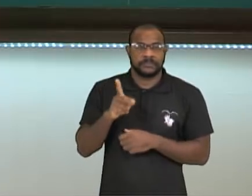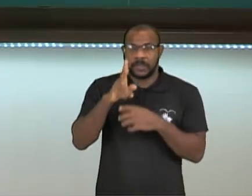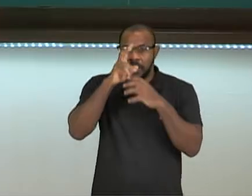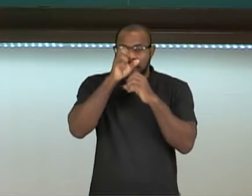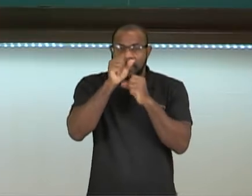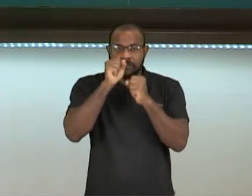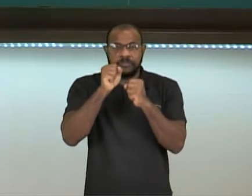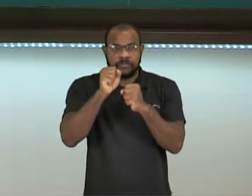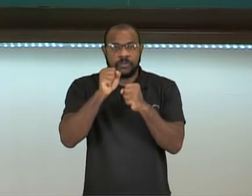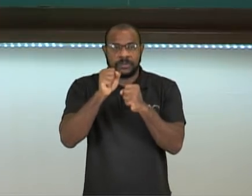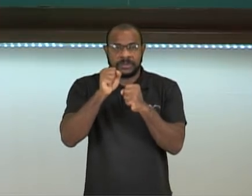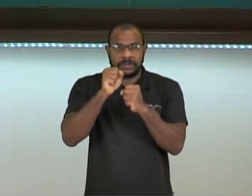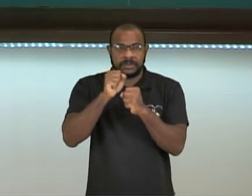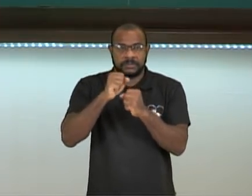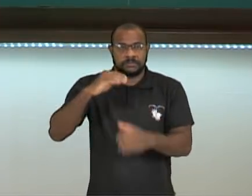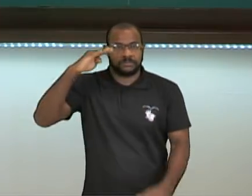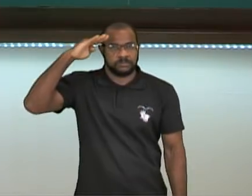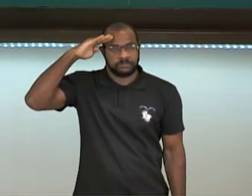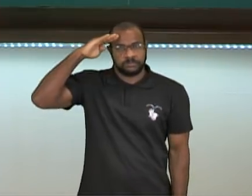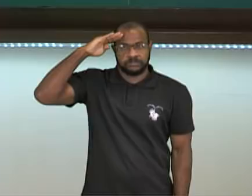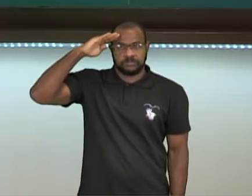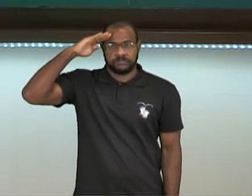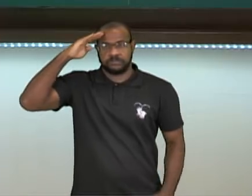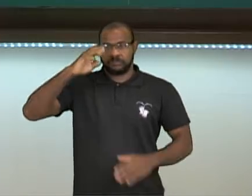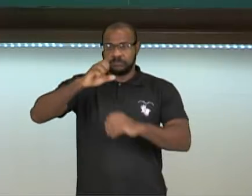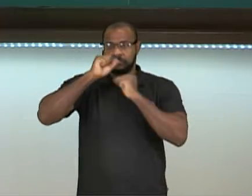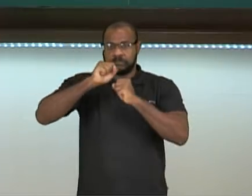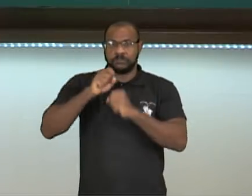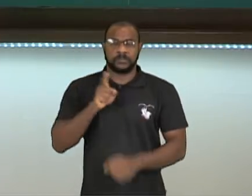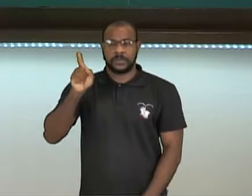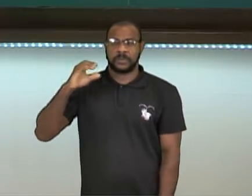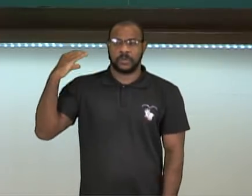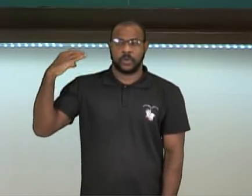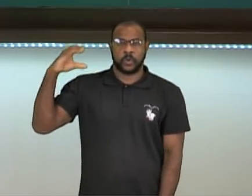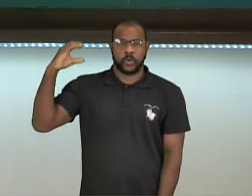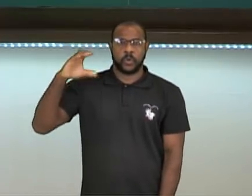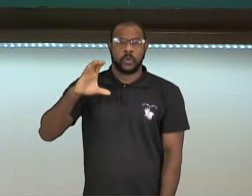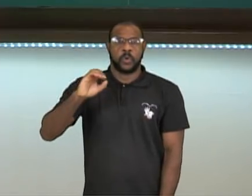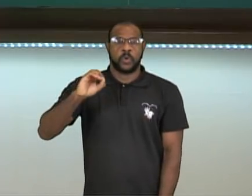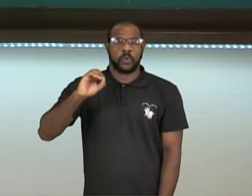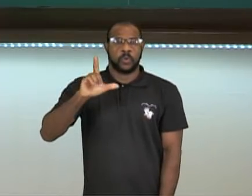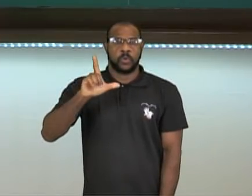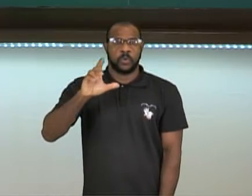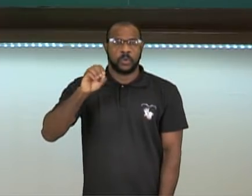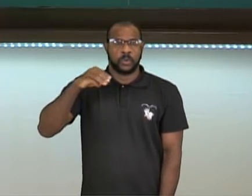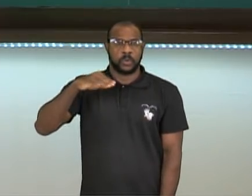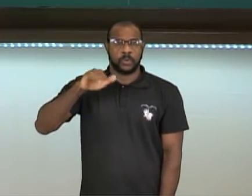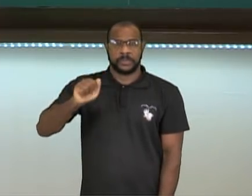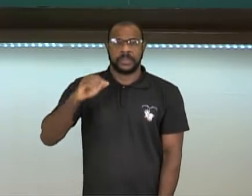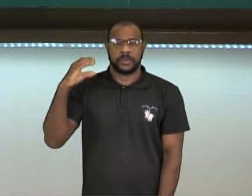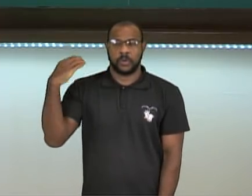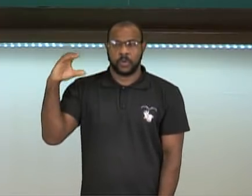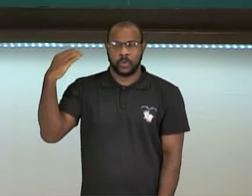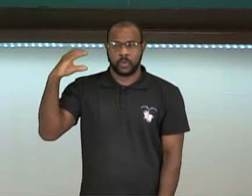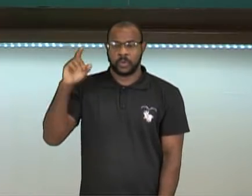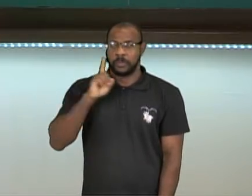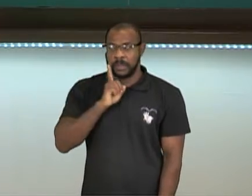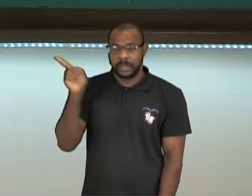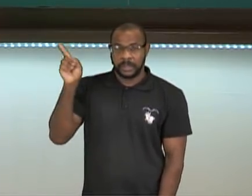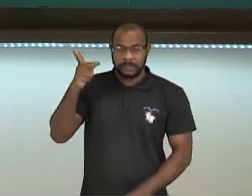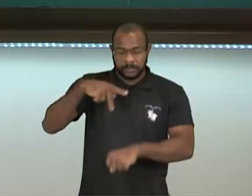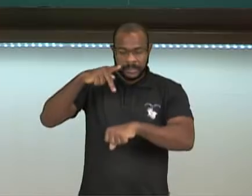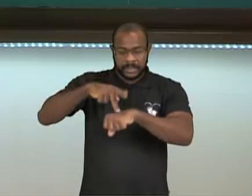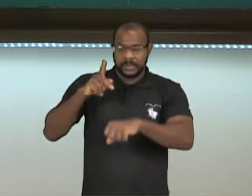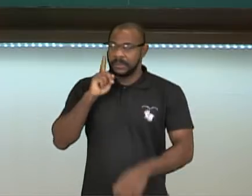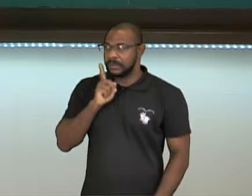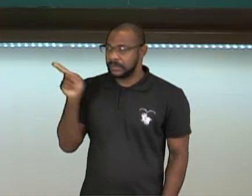Armadas Revolucionárias da Colômbia. Quem já foi pra Colômbia? Ah, eu não fui. Mas fazer o quê? Lá